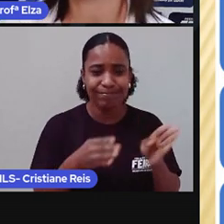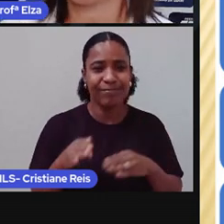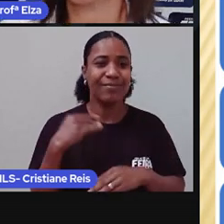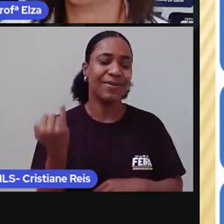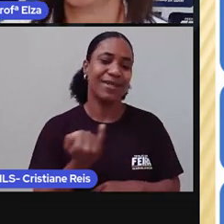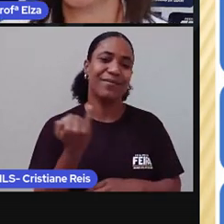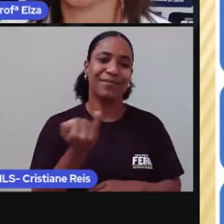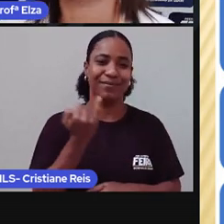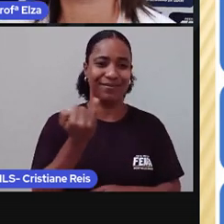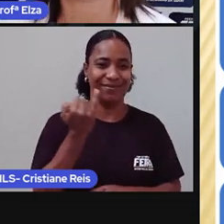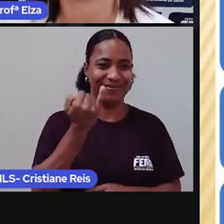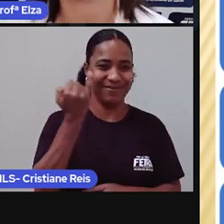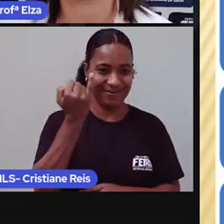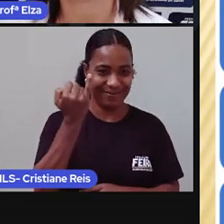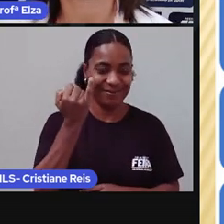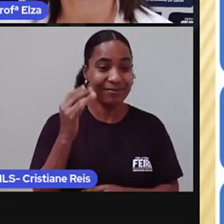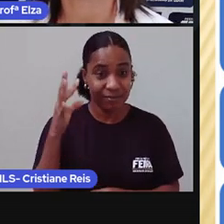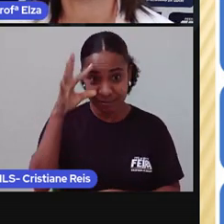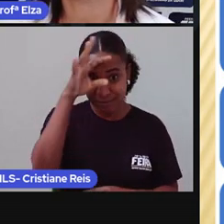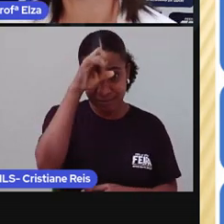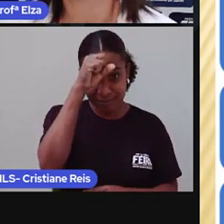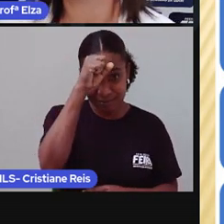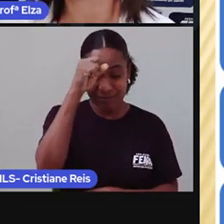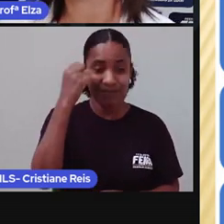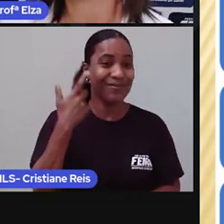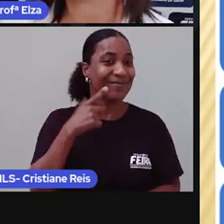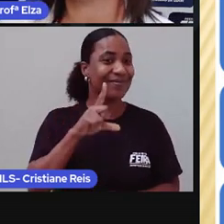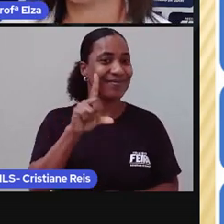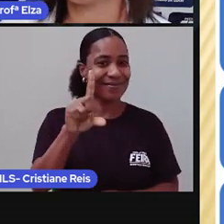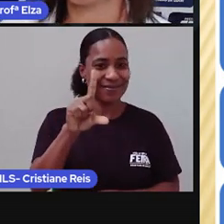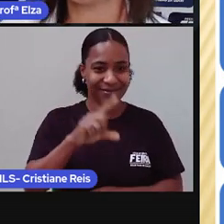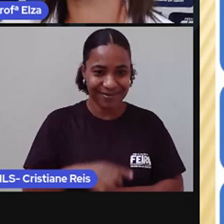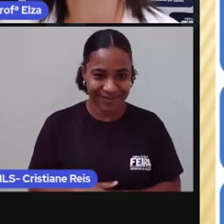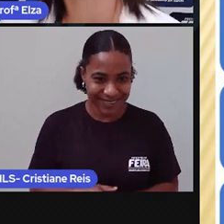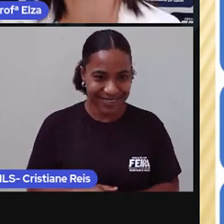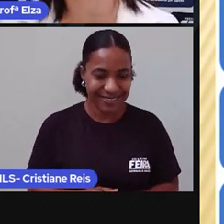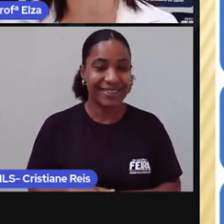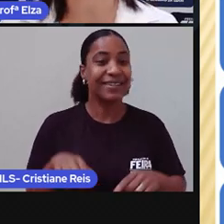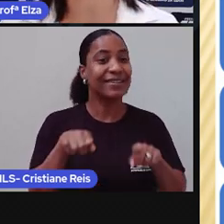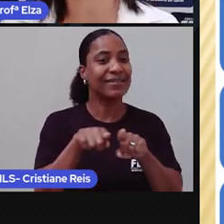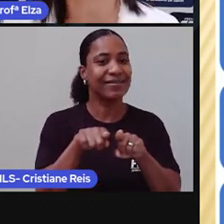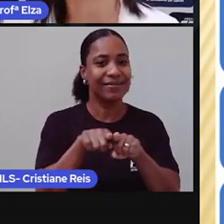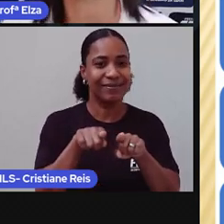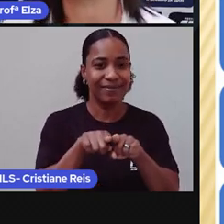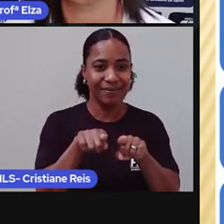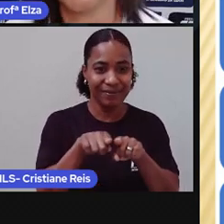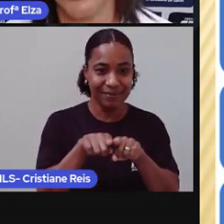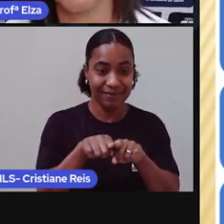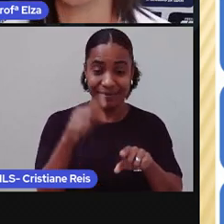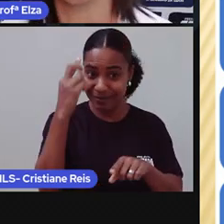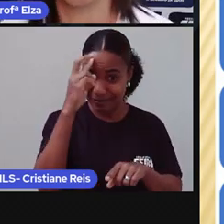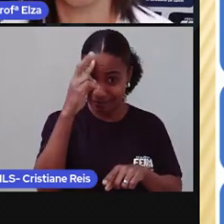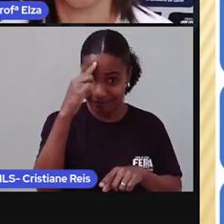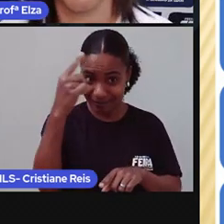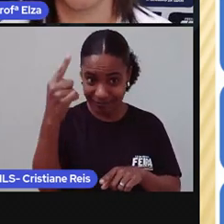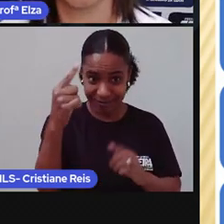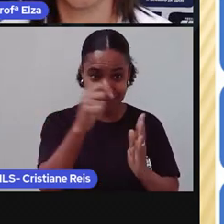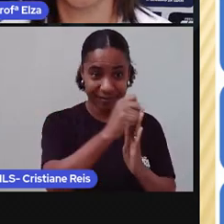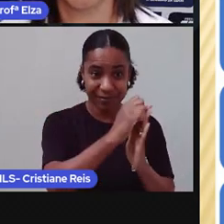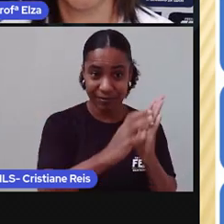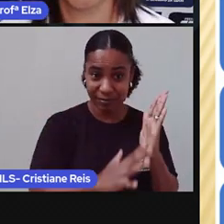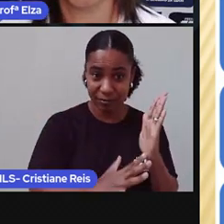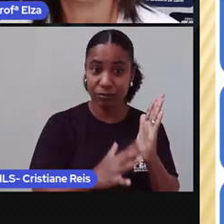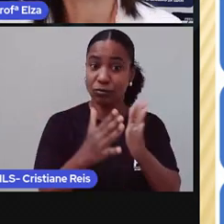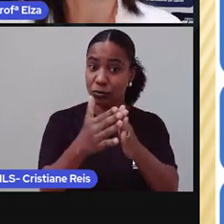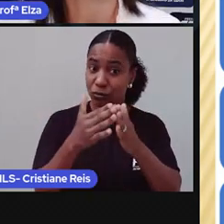você possa garantir a aprendizagem. Não se esqueça de realizar todas as atividades solicitadas.